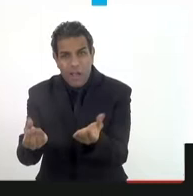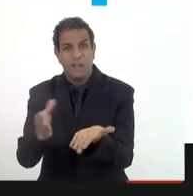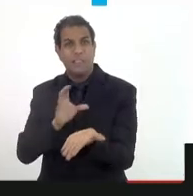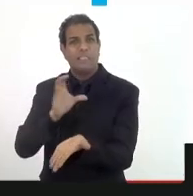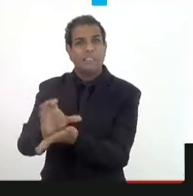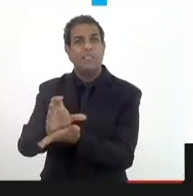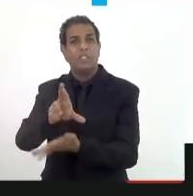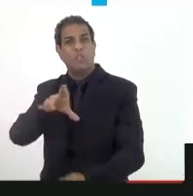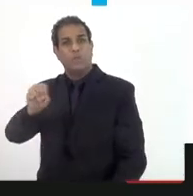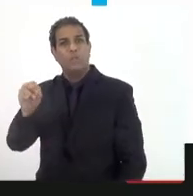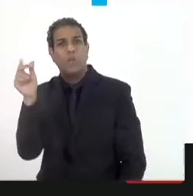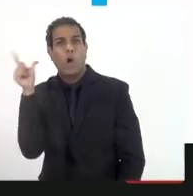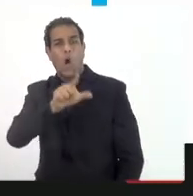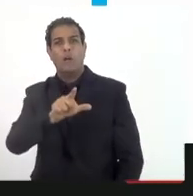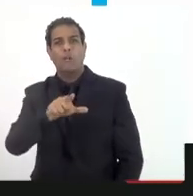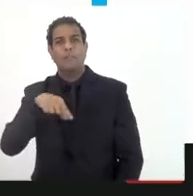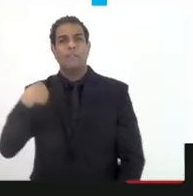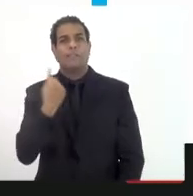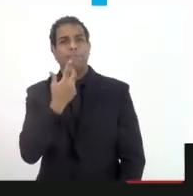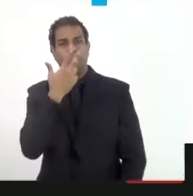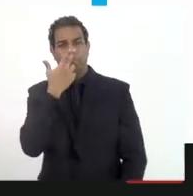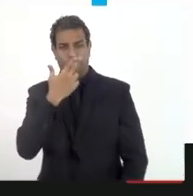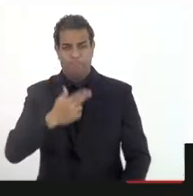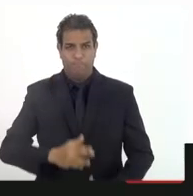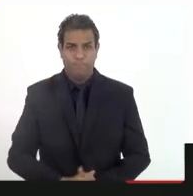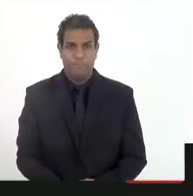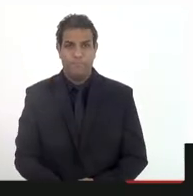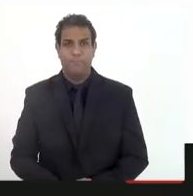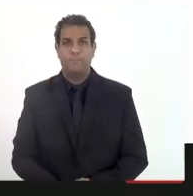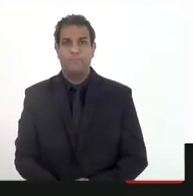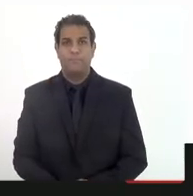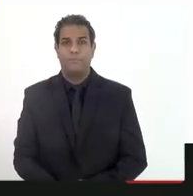contrapartidas, para estar superando isso. Pode ir, por favor.